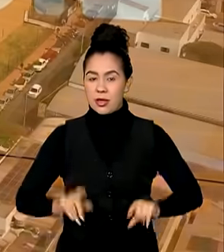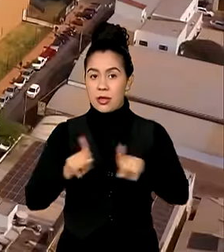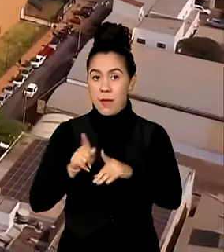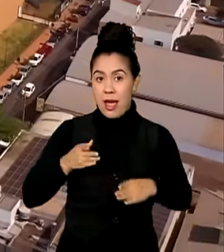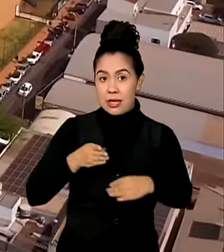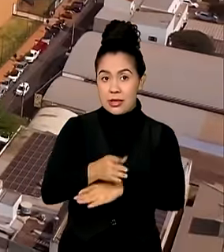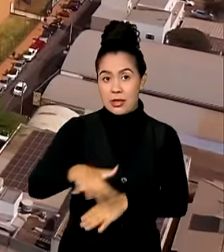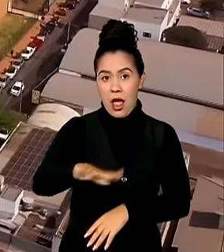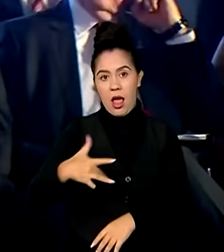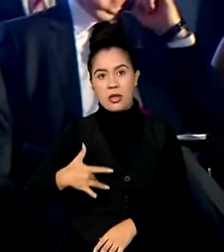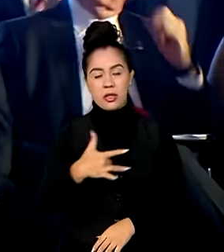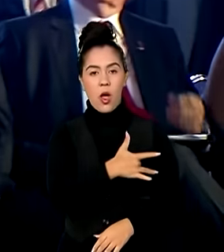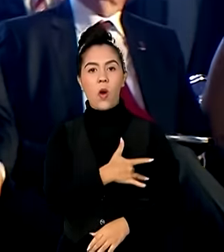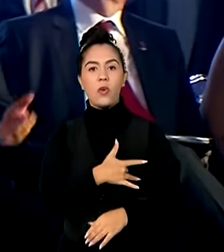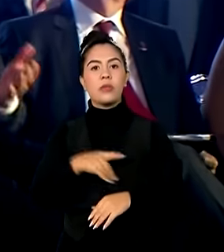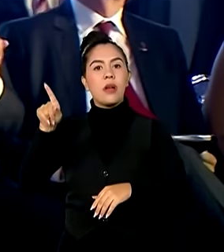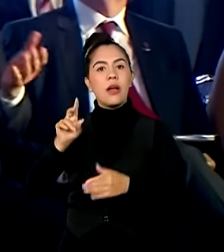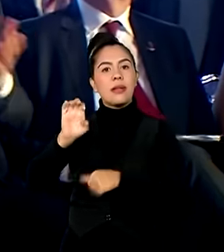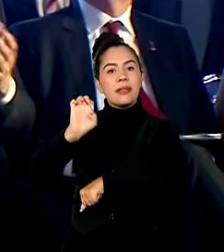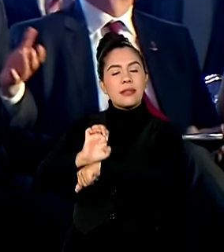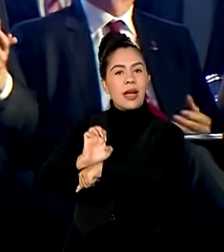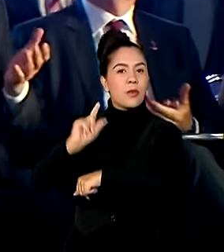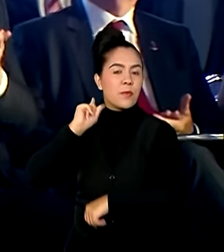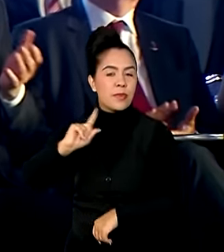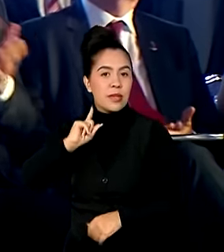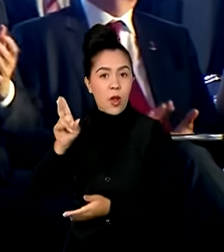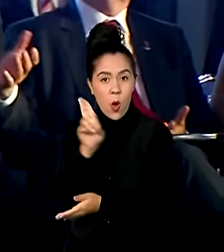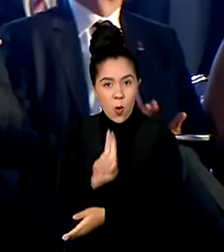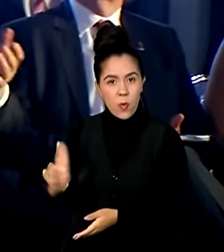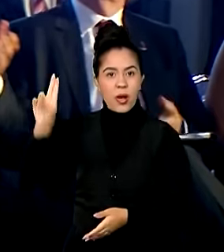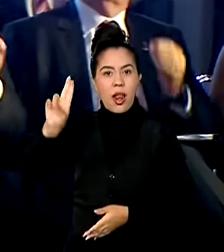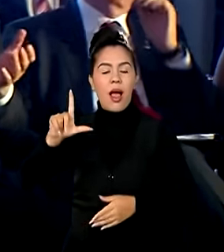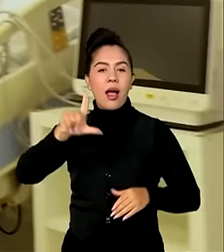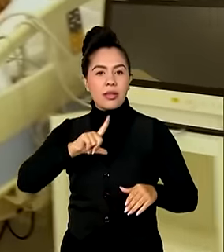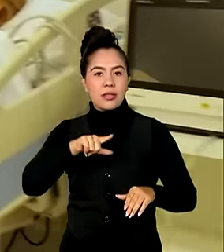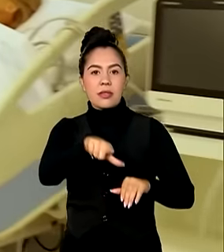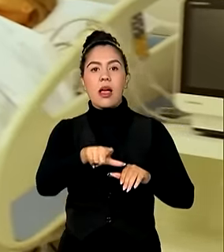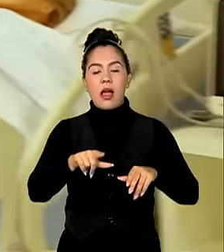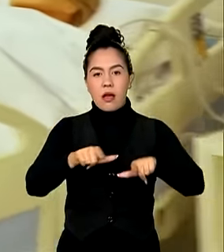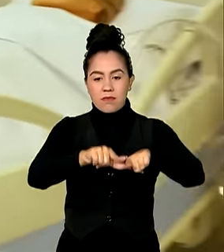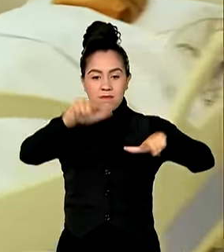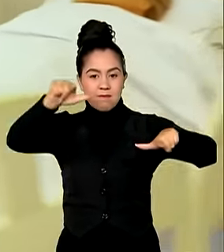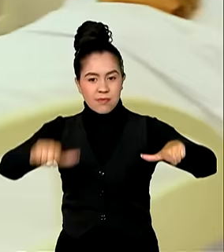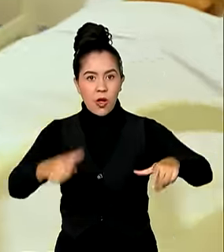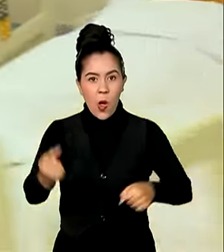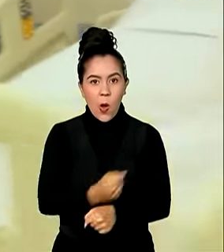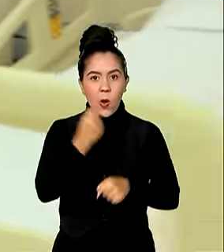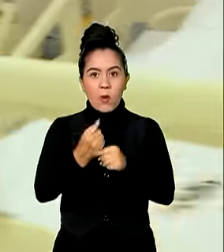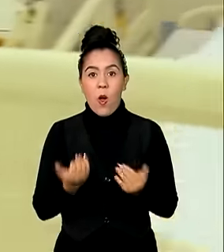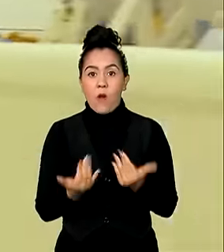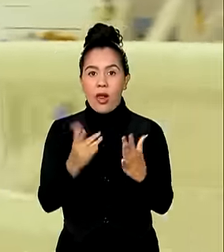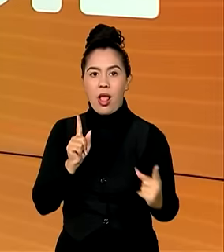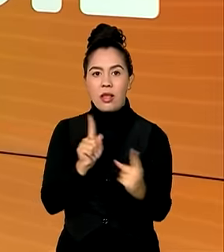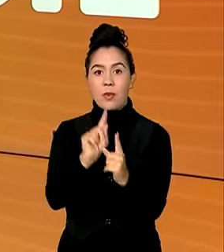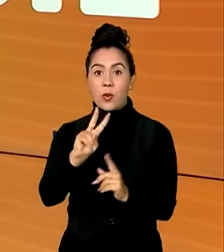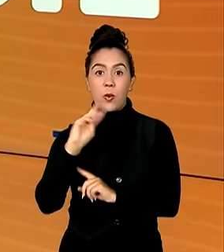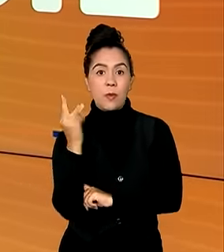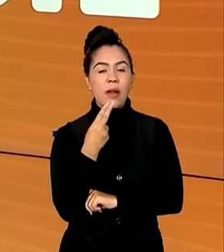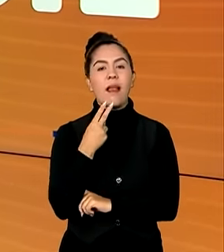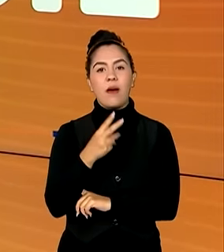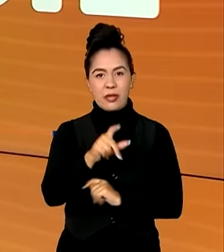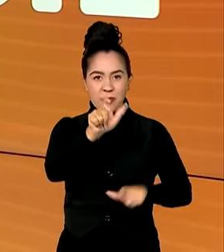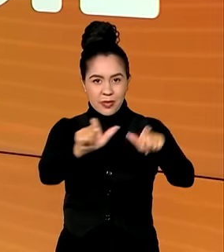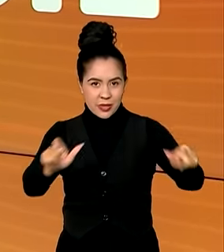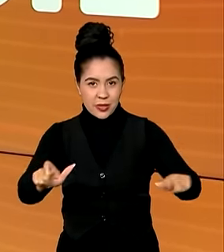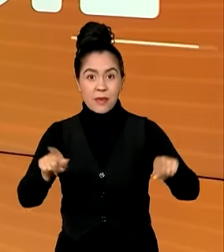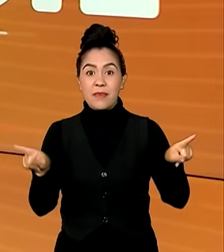Uberlândia, novo bloco do Hospital Universitário da cidade vai levar atendimento a 2 milhões de pessoas. E está